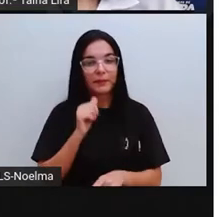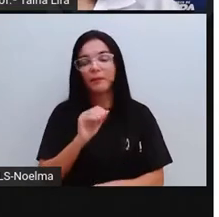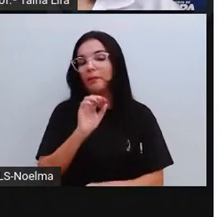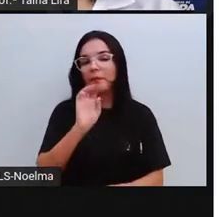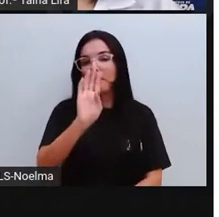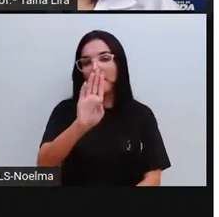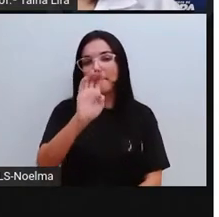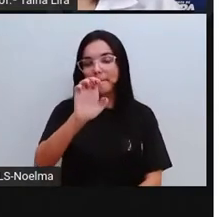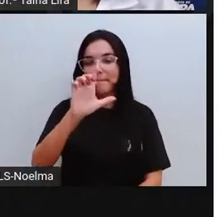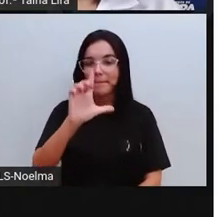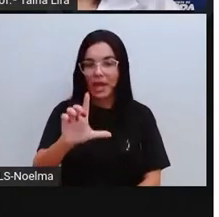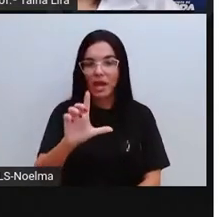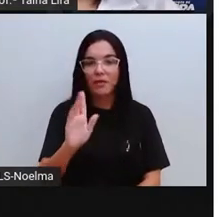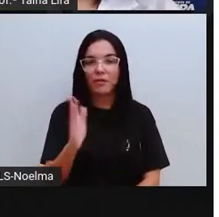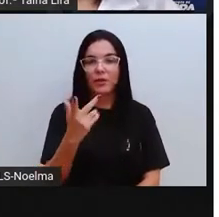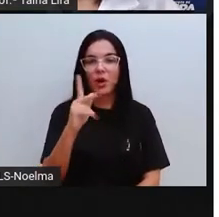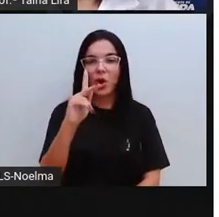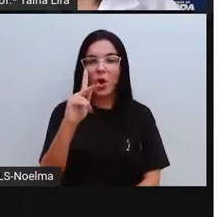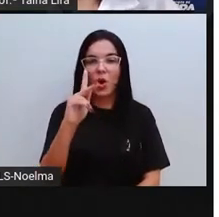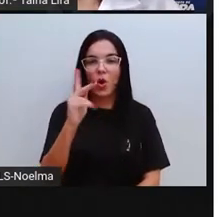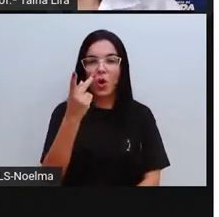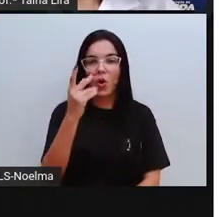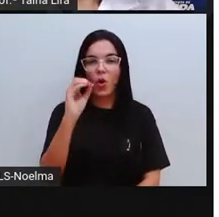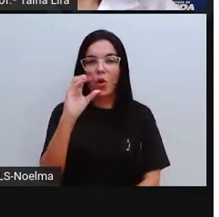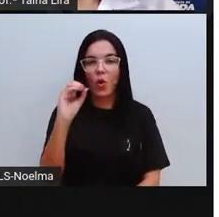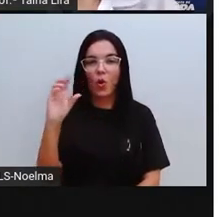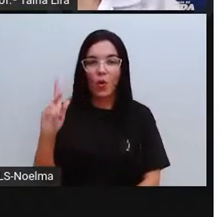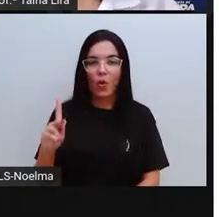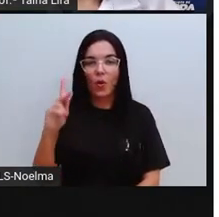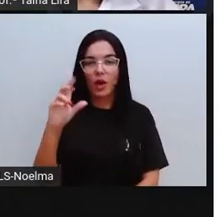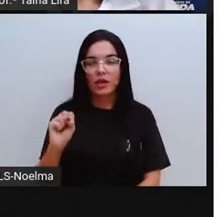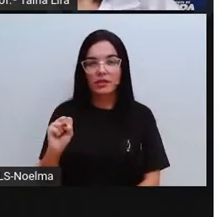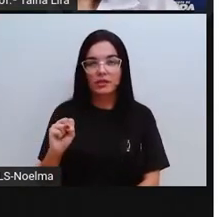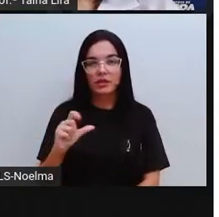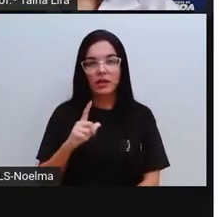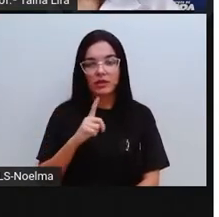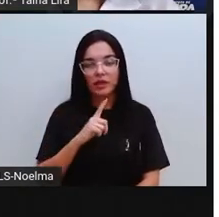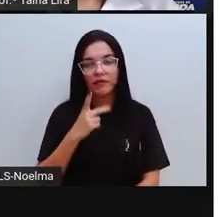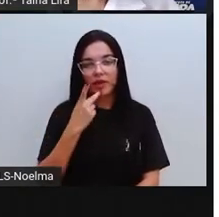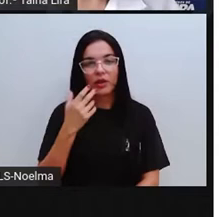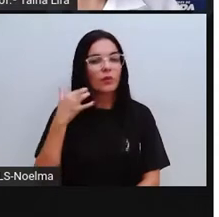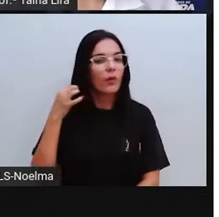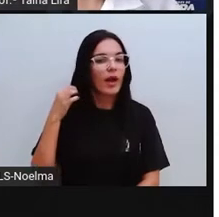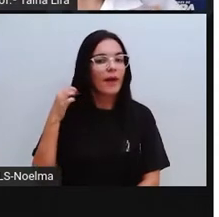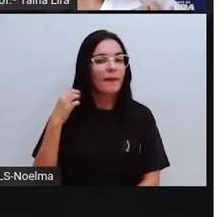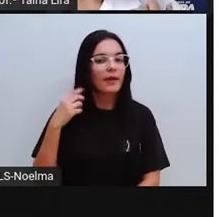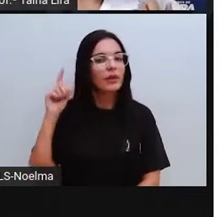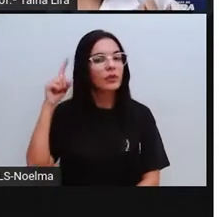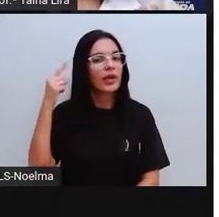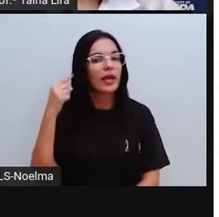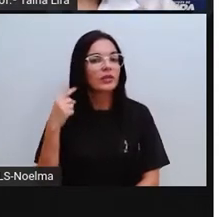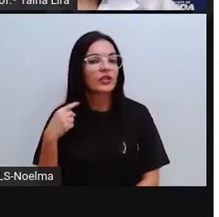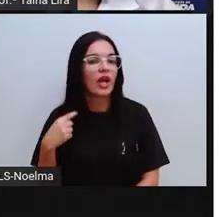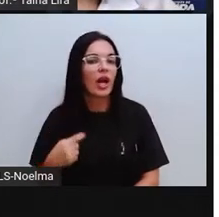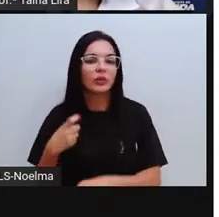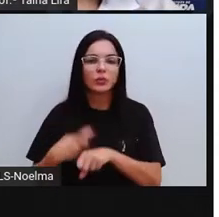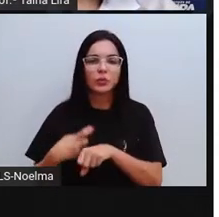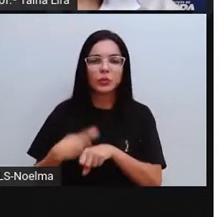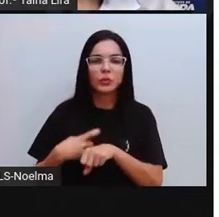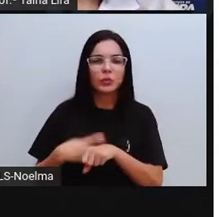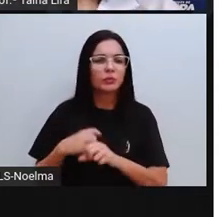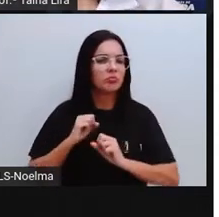do cabelo crespo, tá? Sobre as formas como